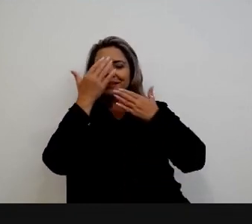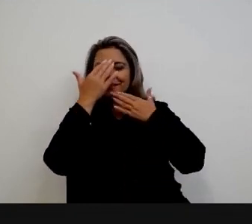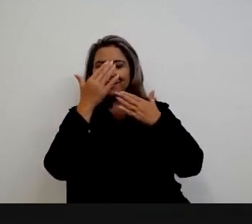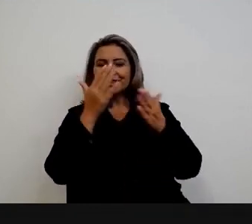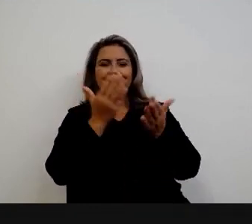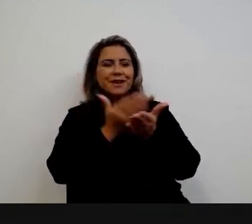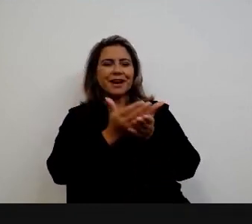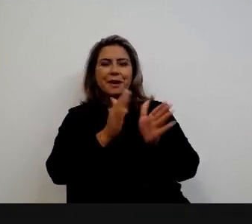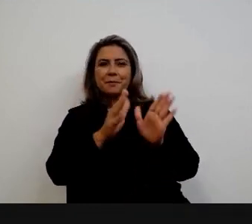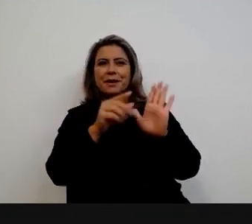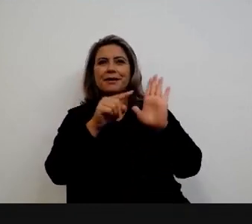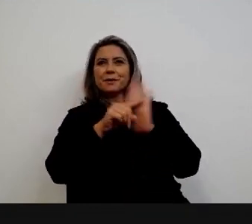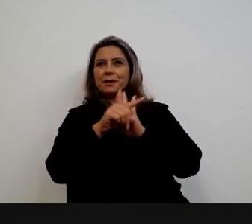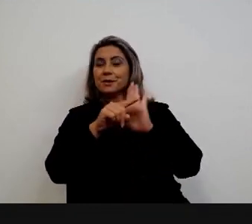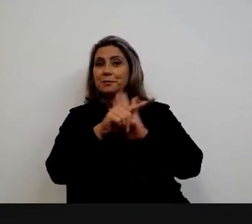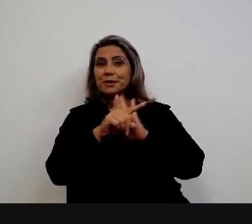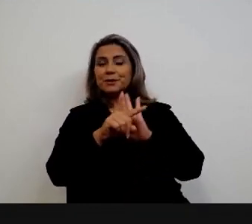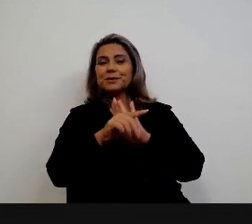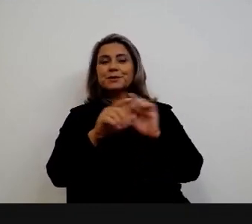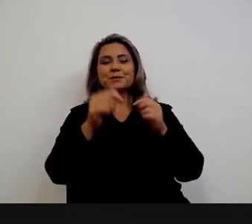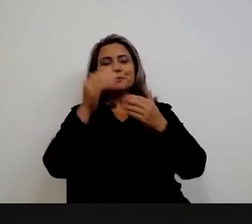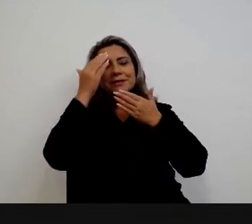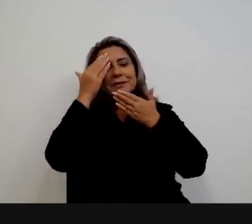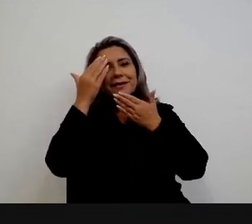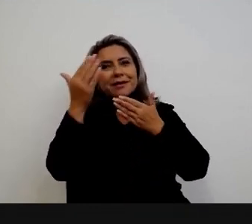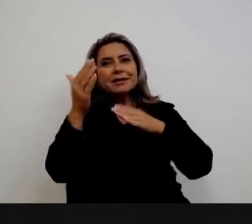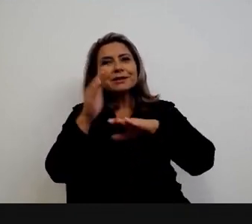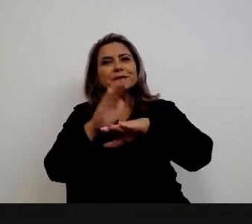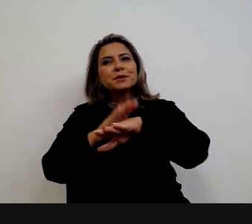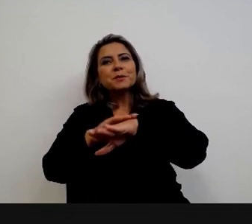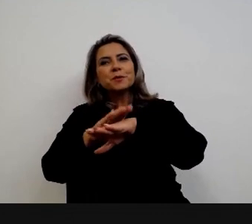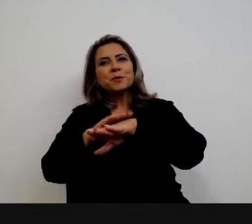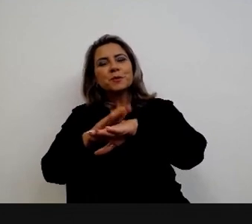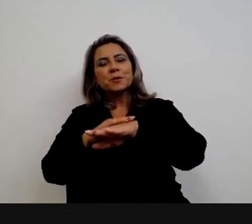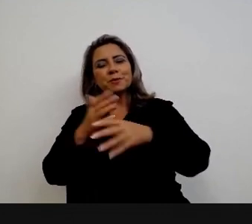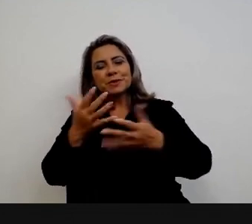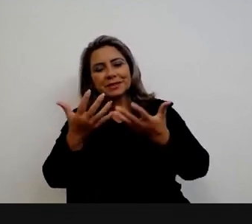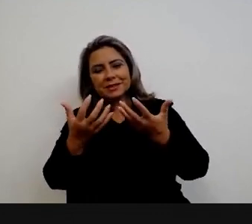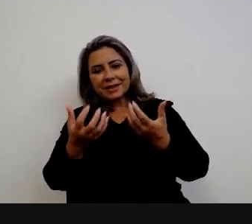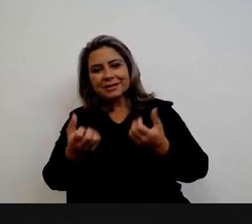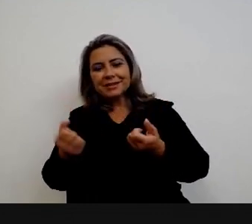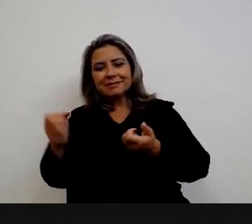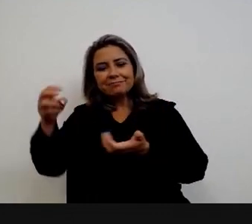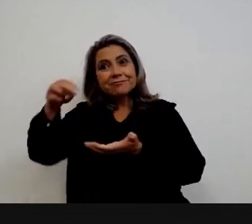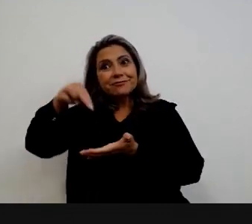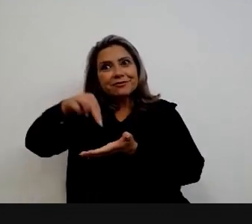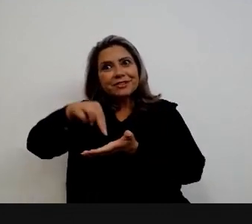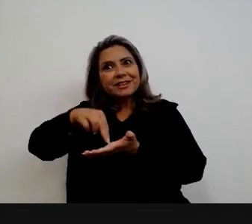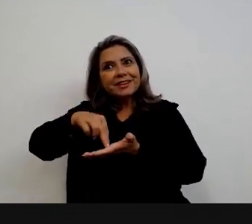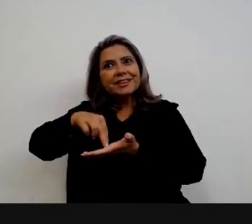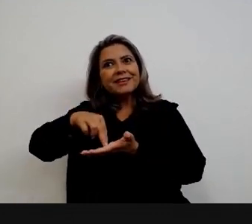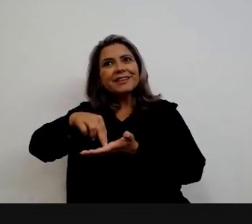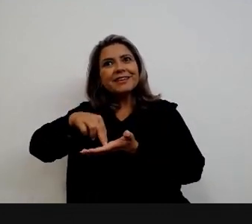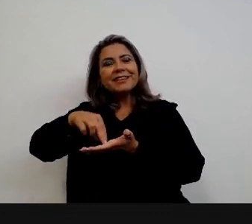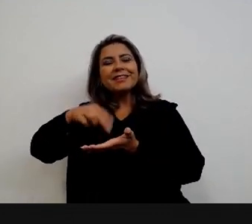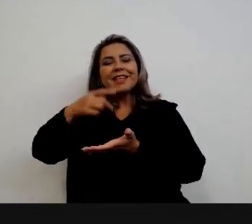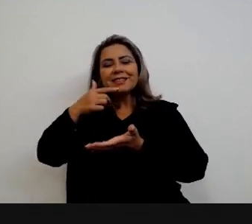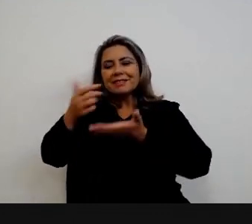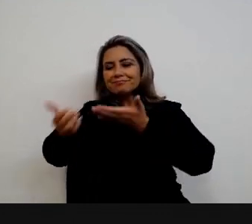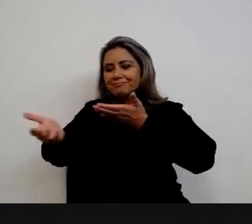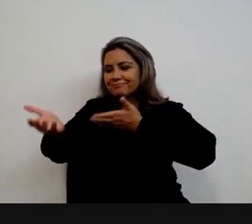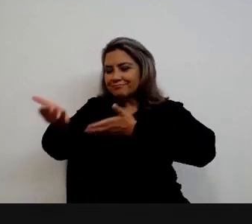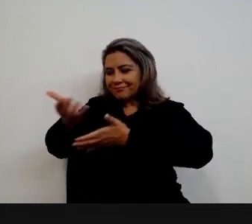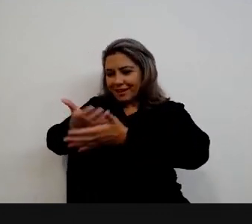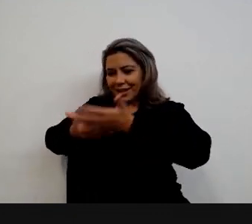esse evento de abertura agradecer o seu tempo sua disponibilidade de vir aqui realmente foi uma troca